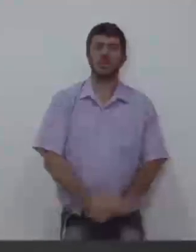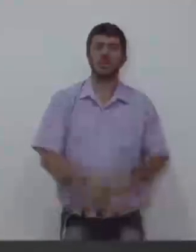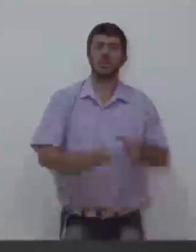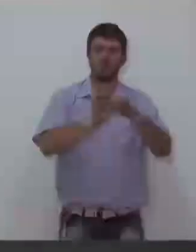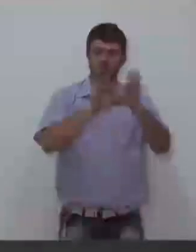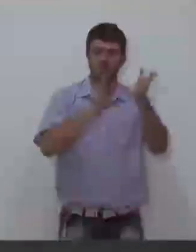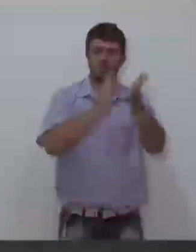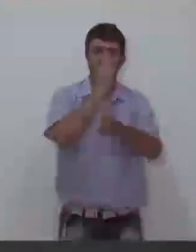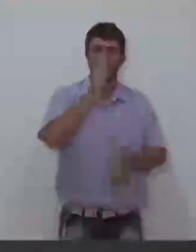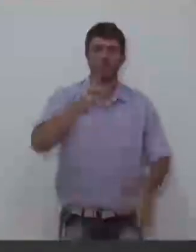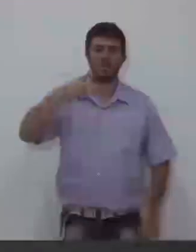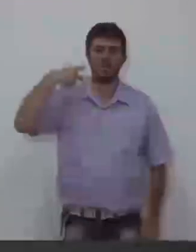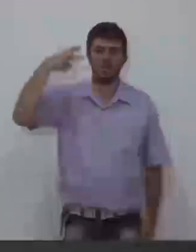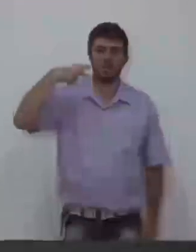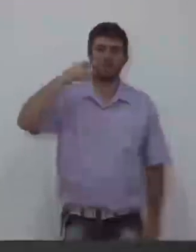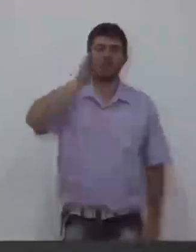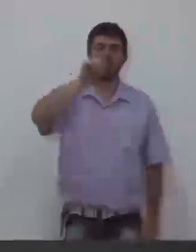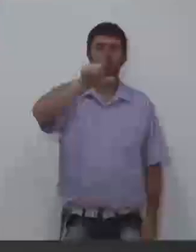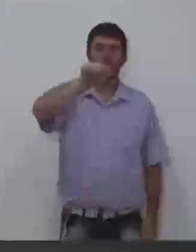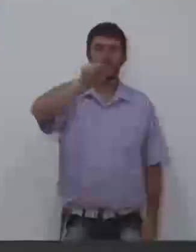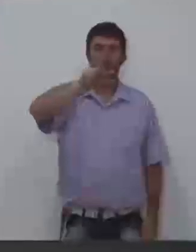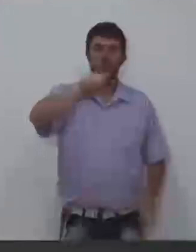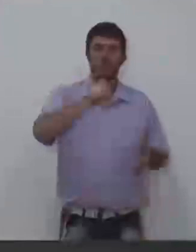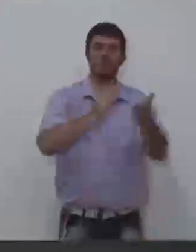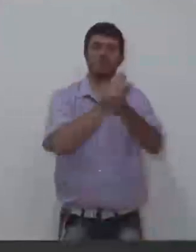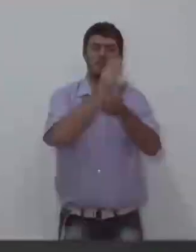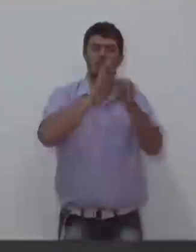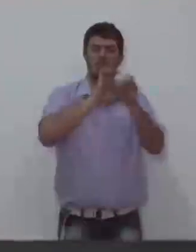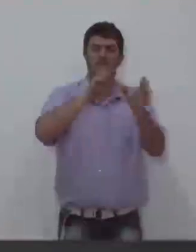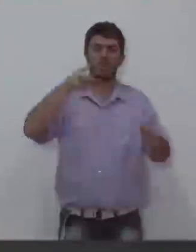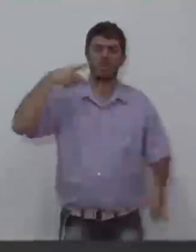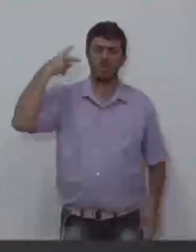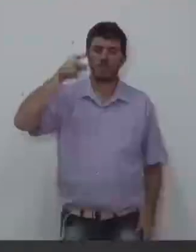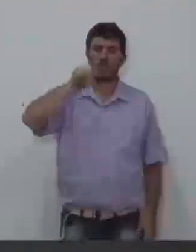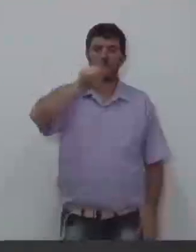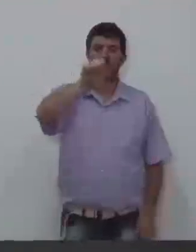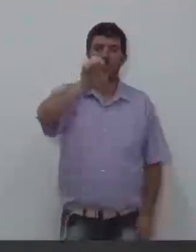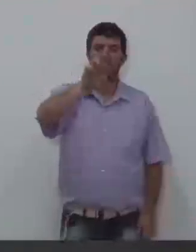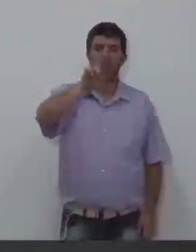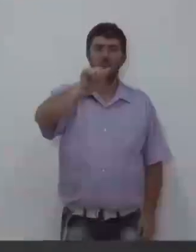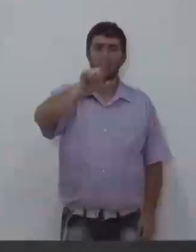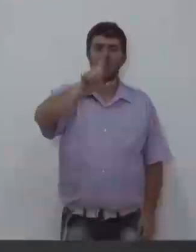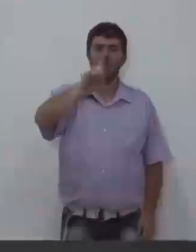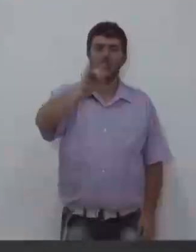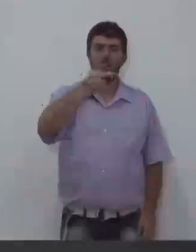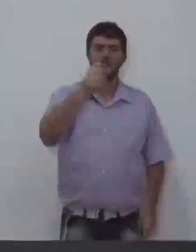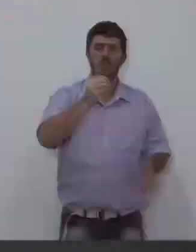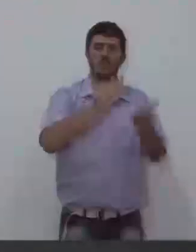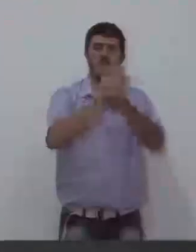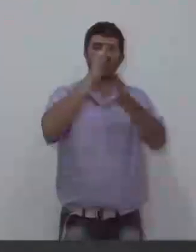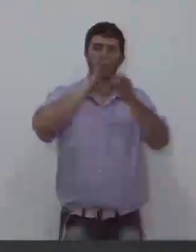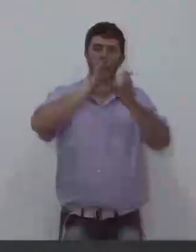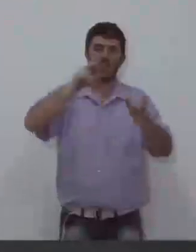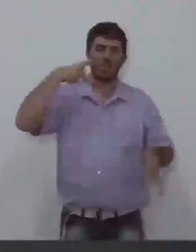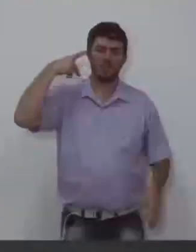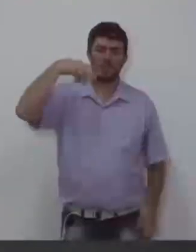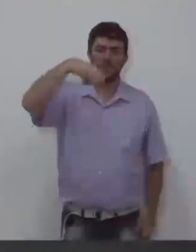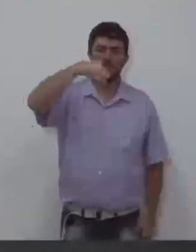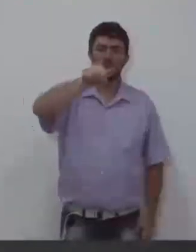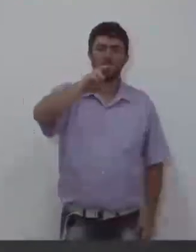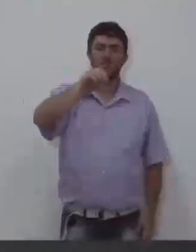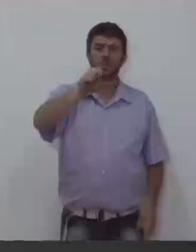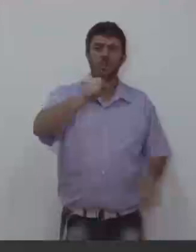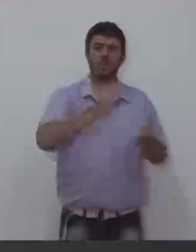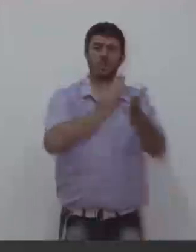Aprovo. Vereador Flávio Bittar. Aprovo. Vereador Gerardo Dincanguçu. Aprovo. Vereador Marco Ferraz. Aprovo.